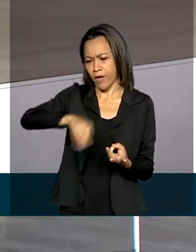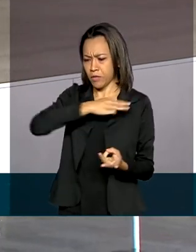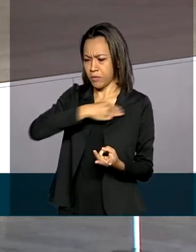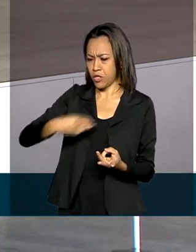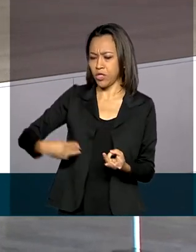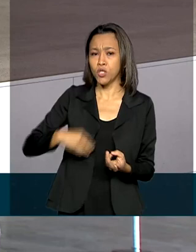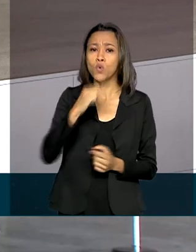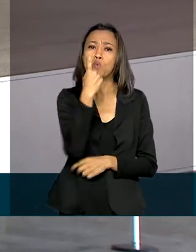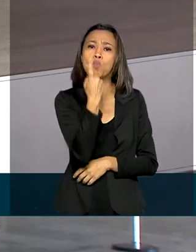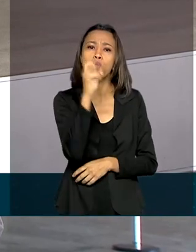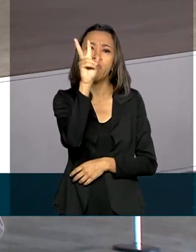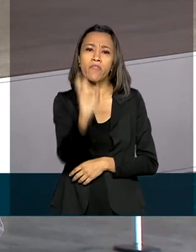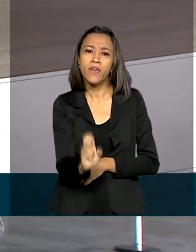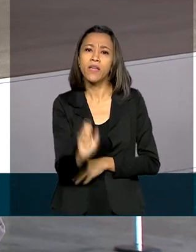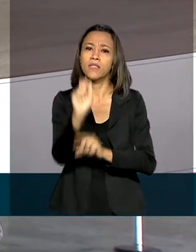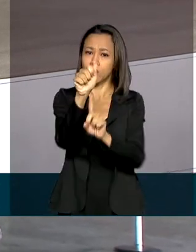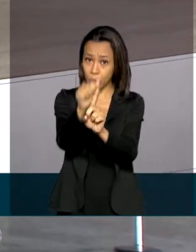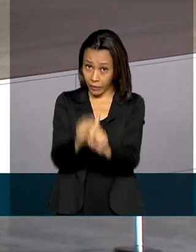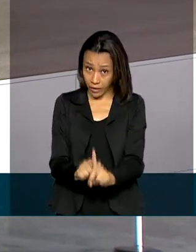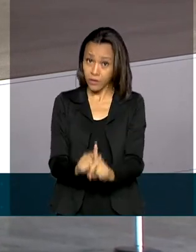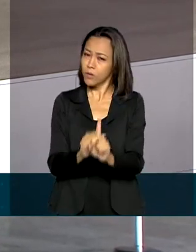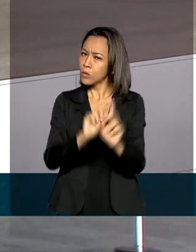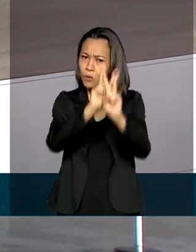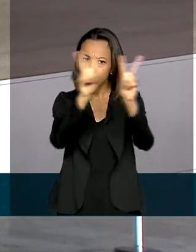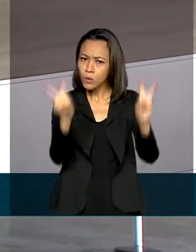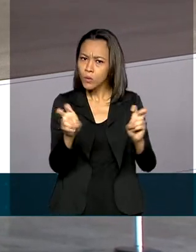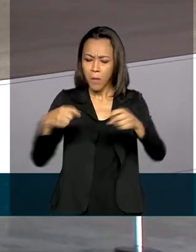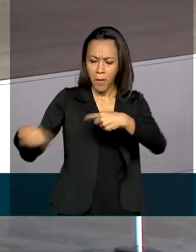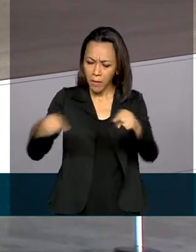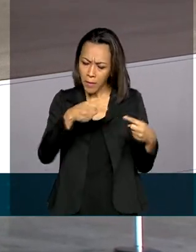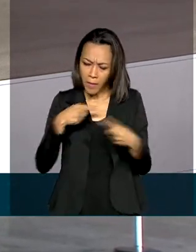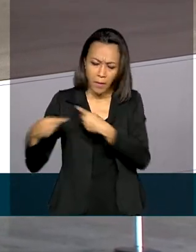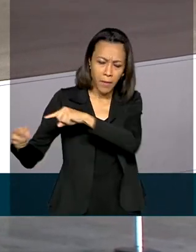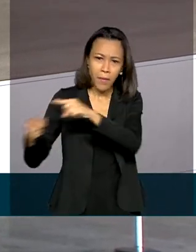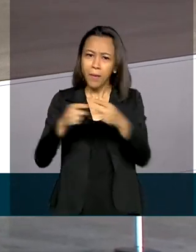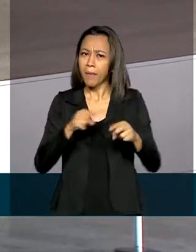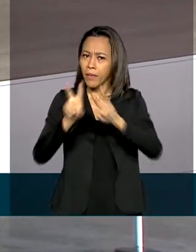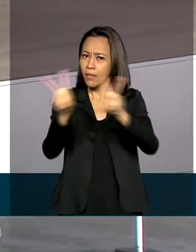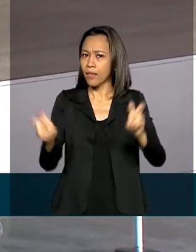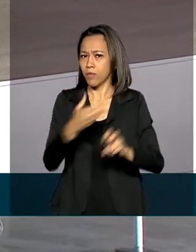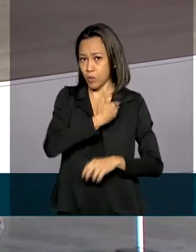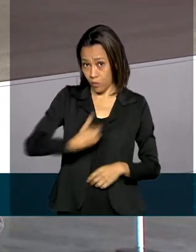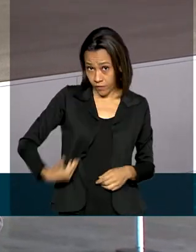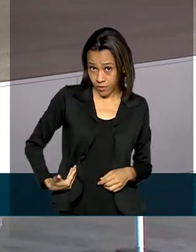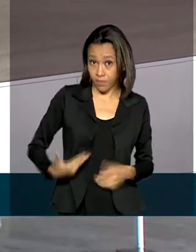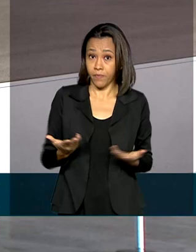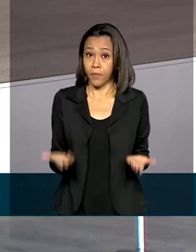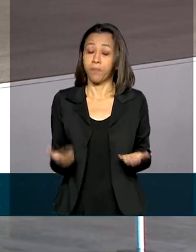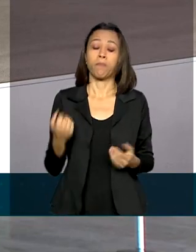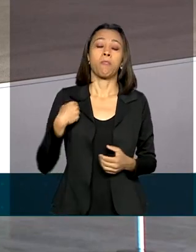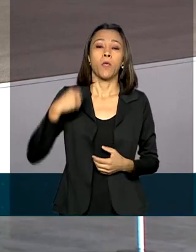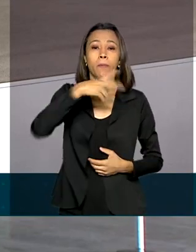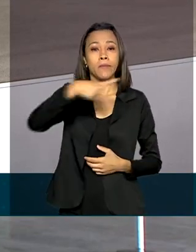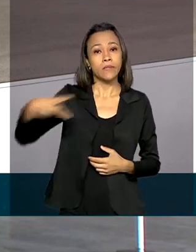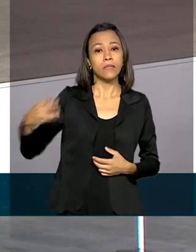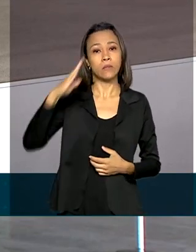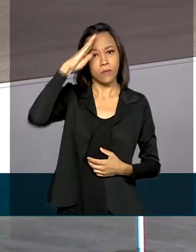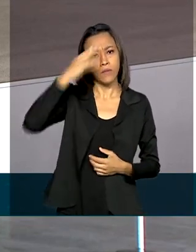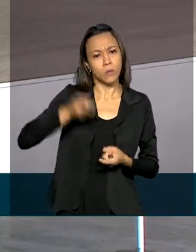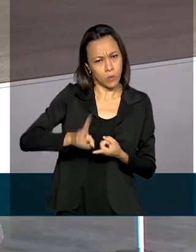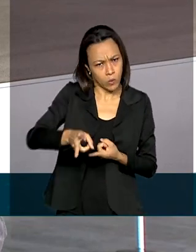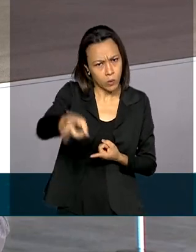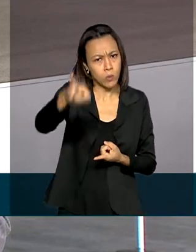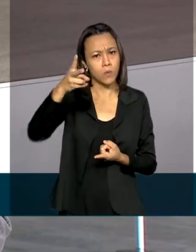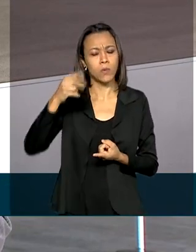média uma vez ao mês para discutir as ações e prioridades do governo. Os compromissos do presidente seguem à tarde. Ele